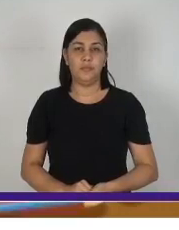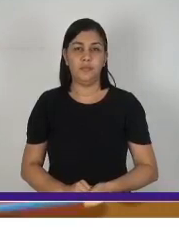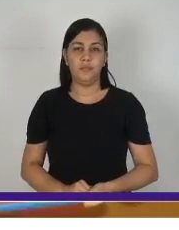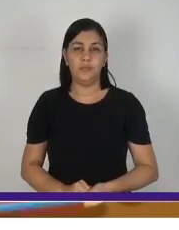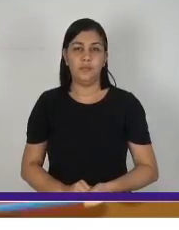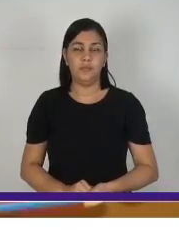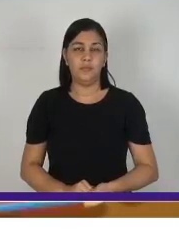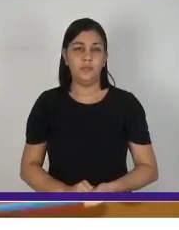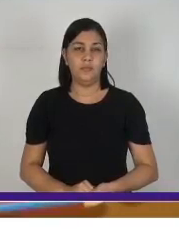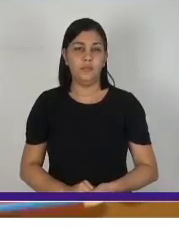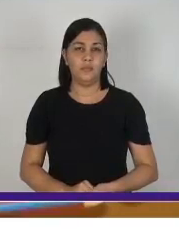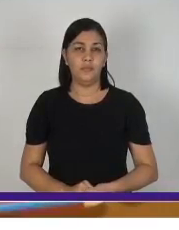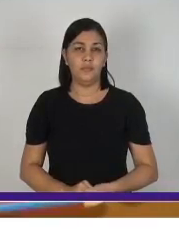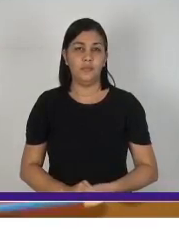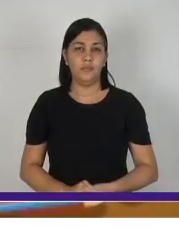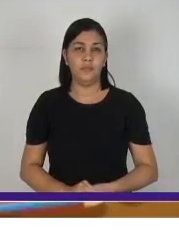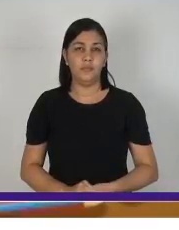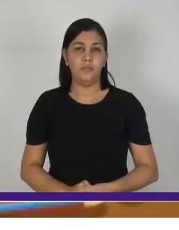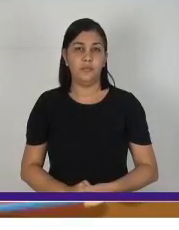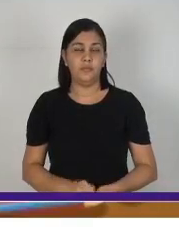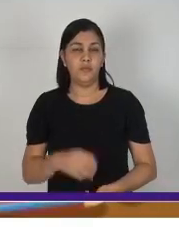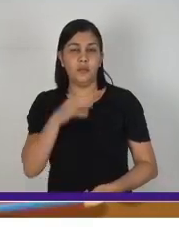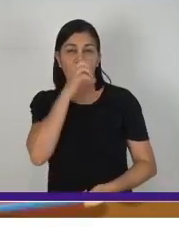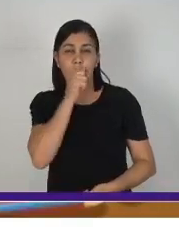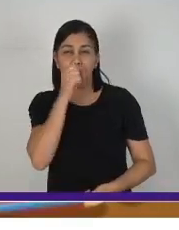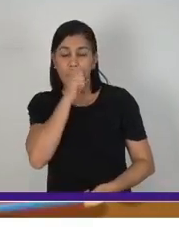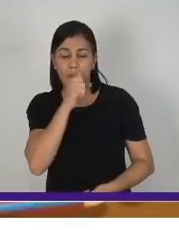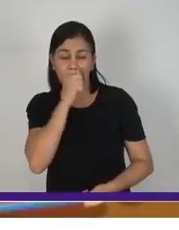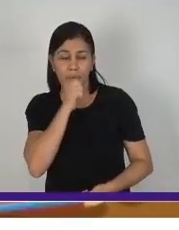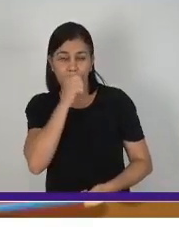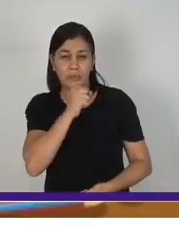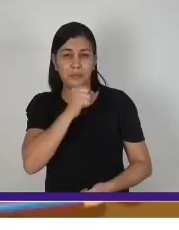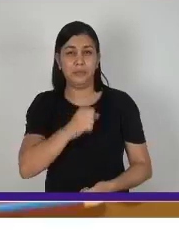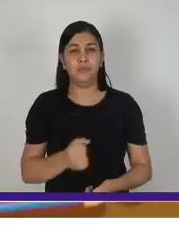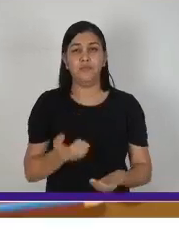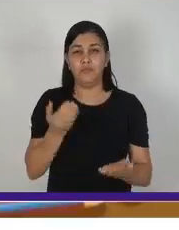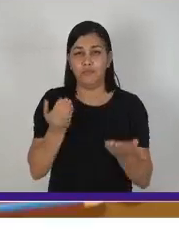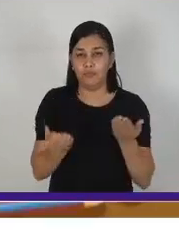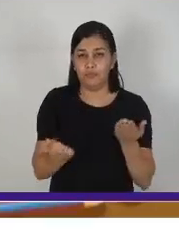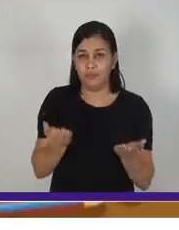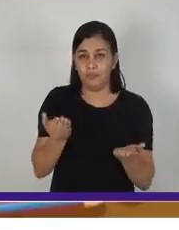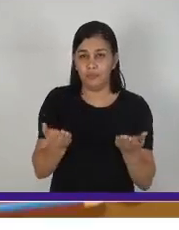O limão. O limão.